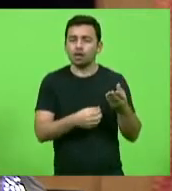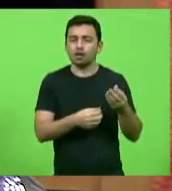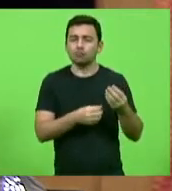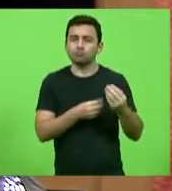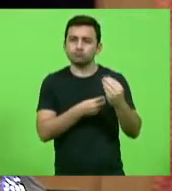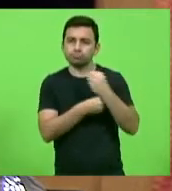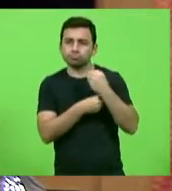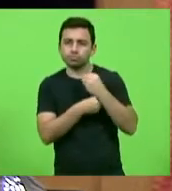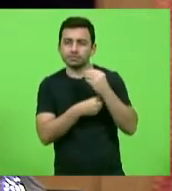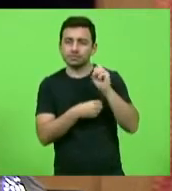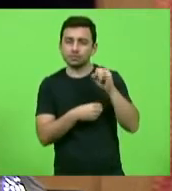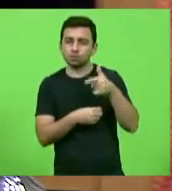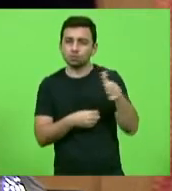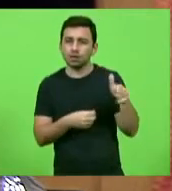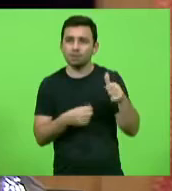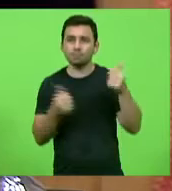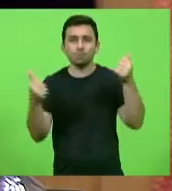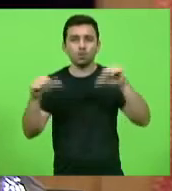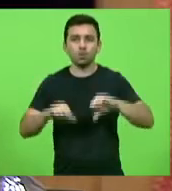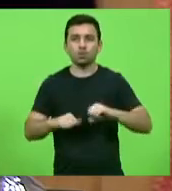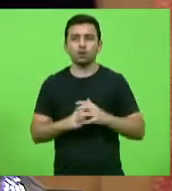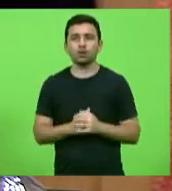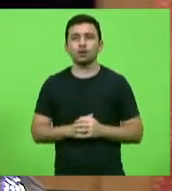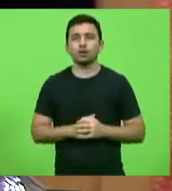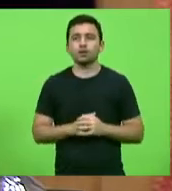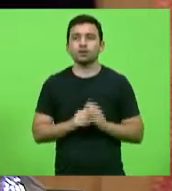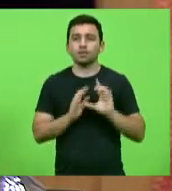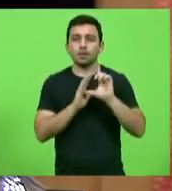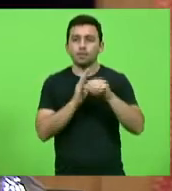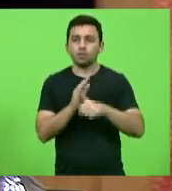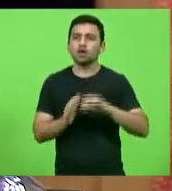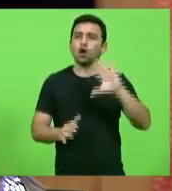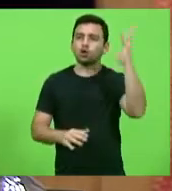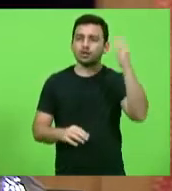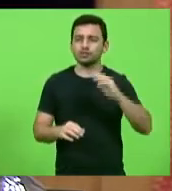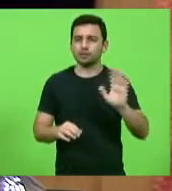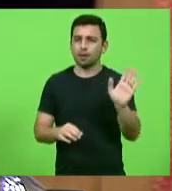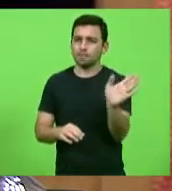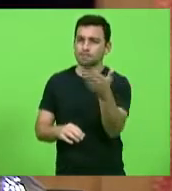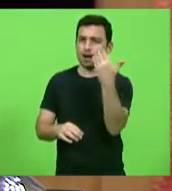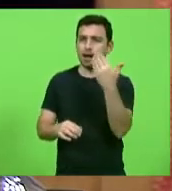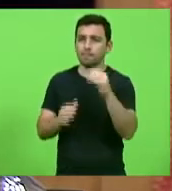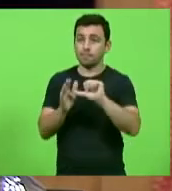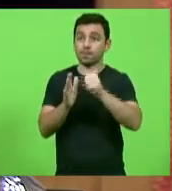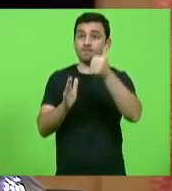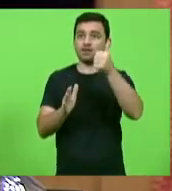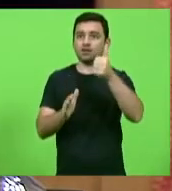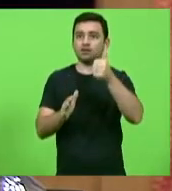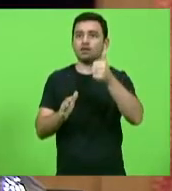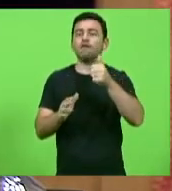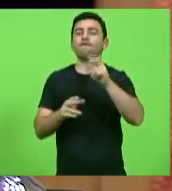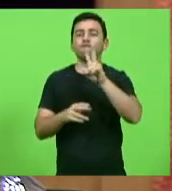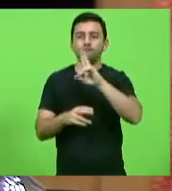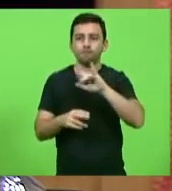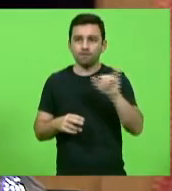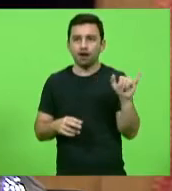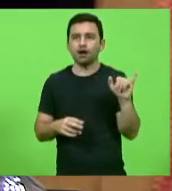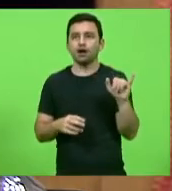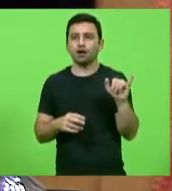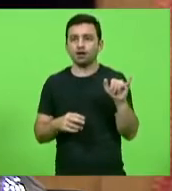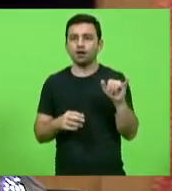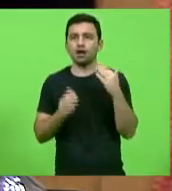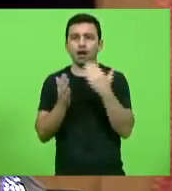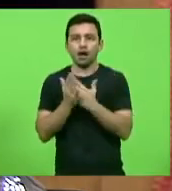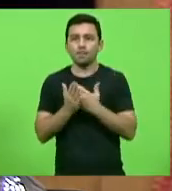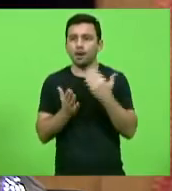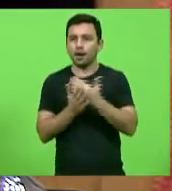ela, vai ser pior. mas, olha, depois do primeiro tapa, se não segurar, vai para o primeiro ou mais de